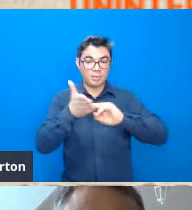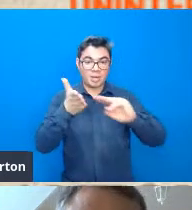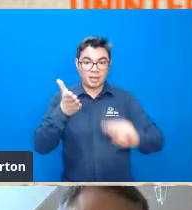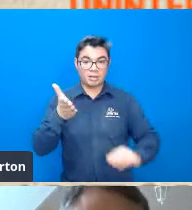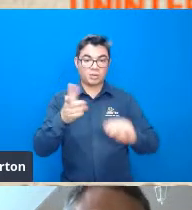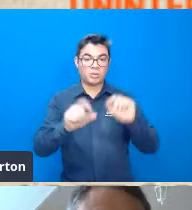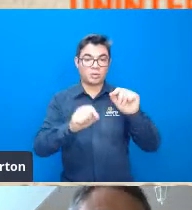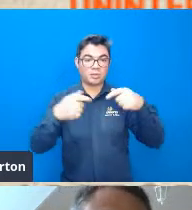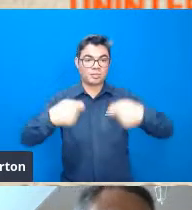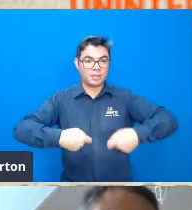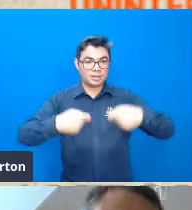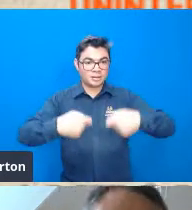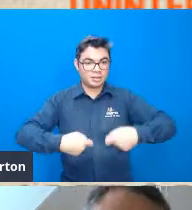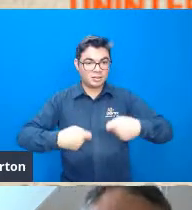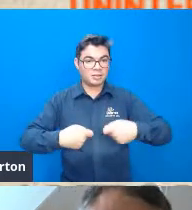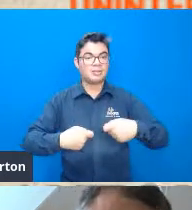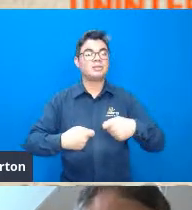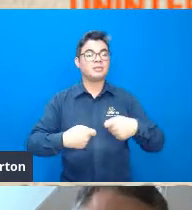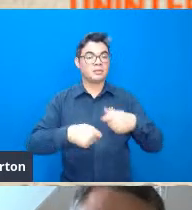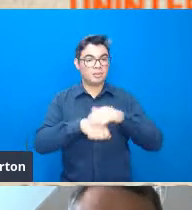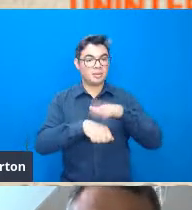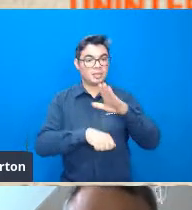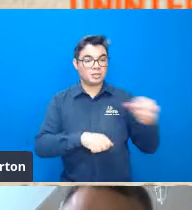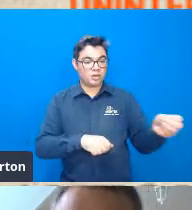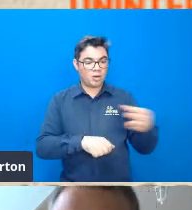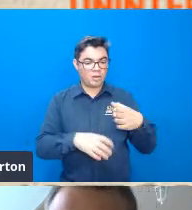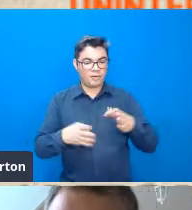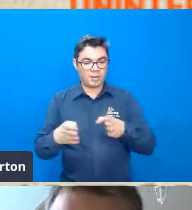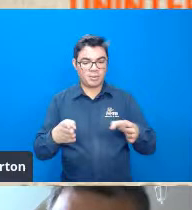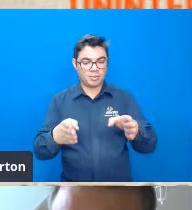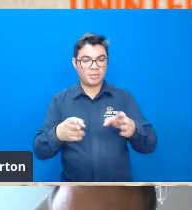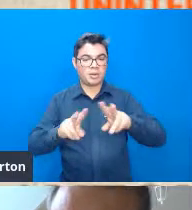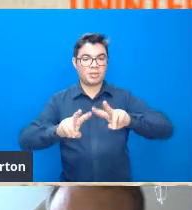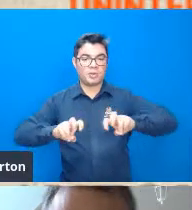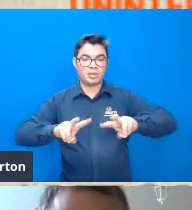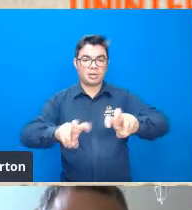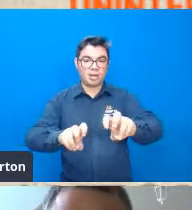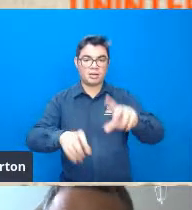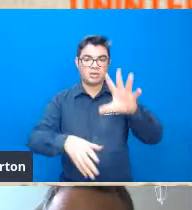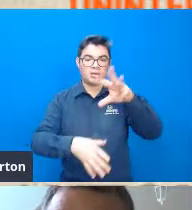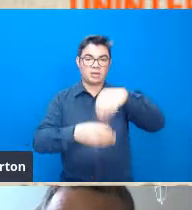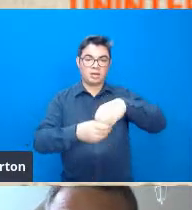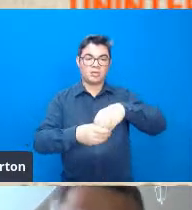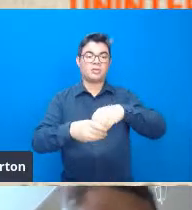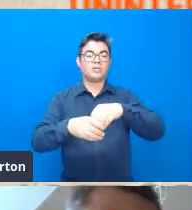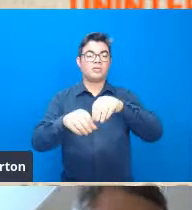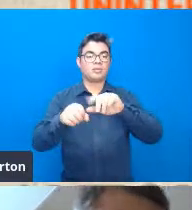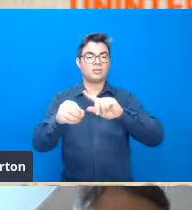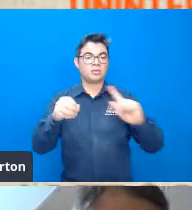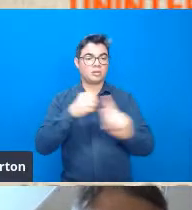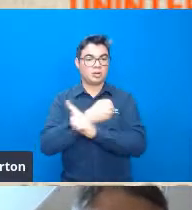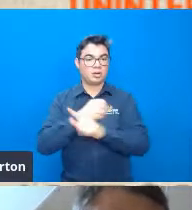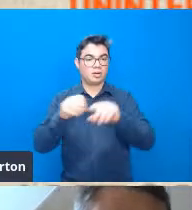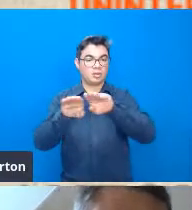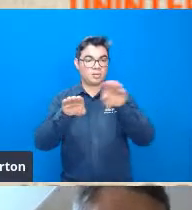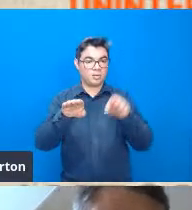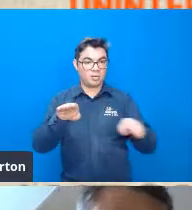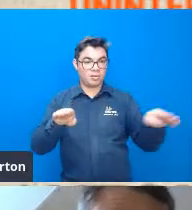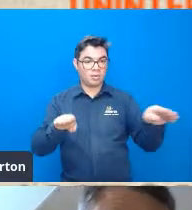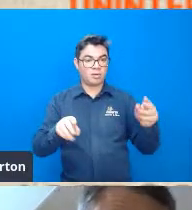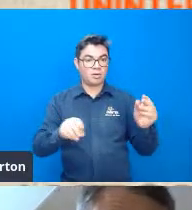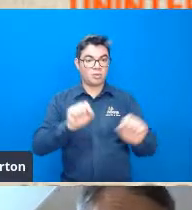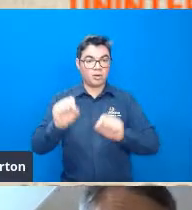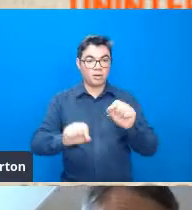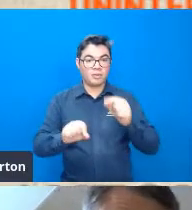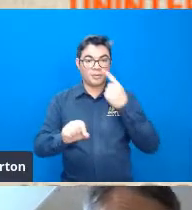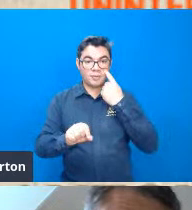necessita de novas abordagens dentro da geomorfologia então por exemplo vou até mencionar eu